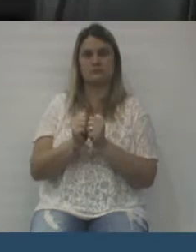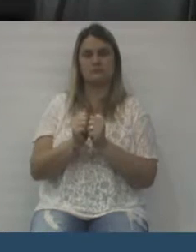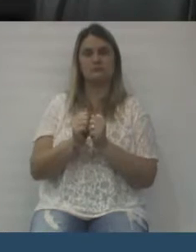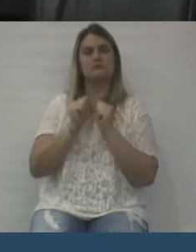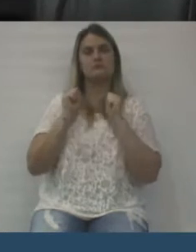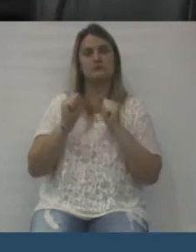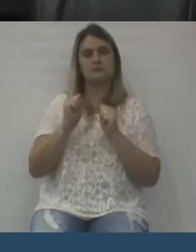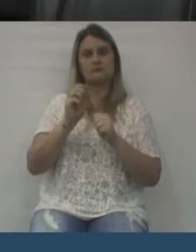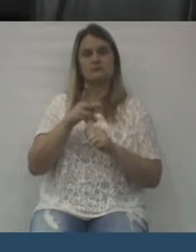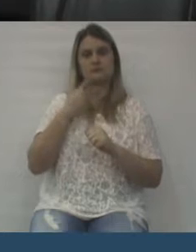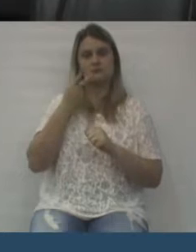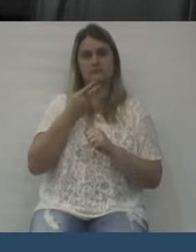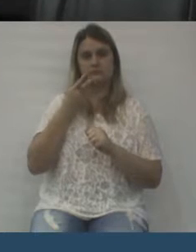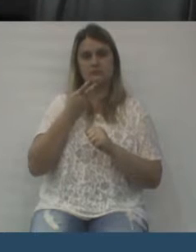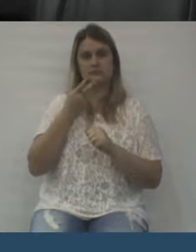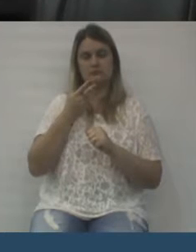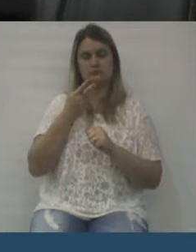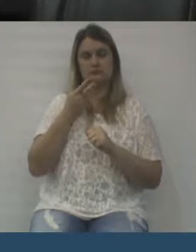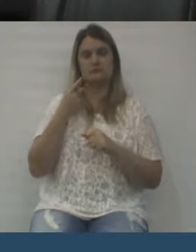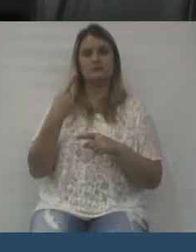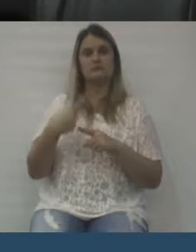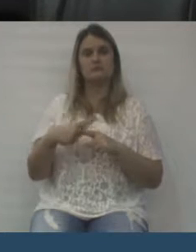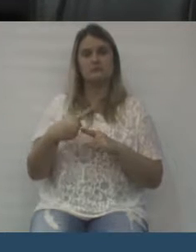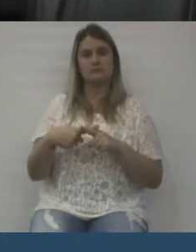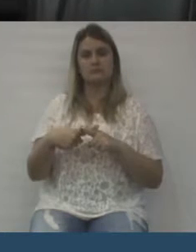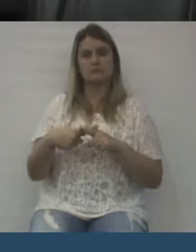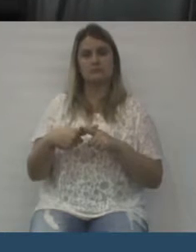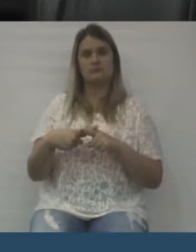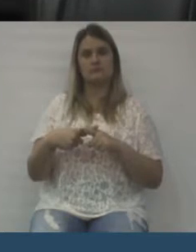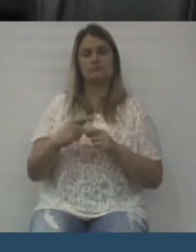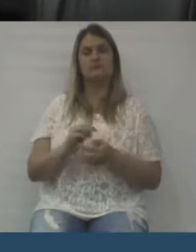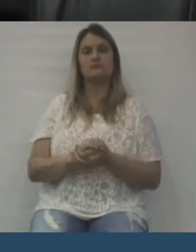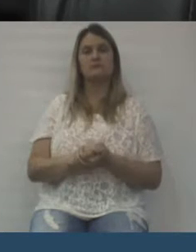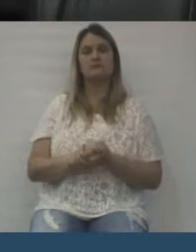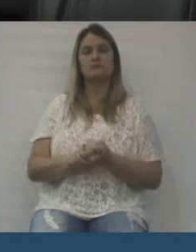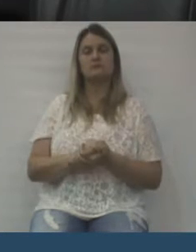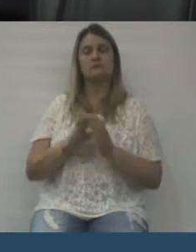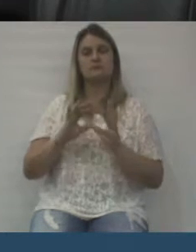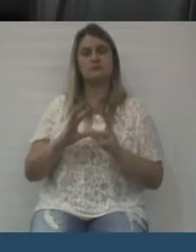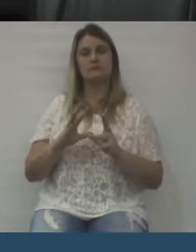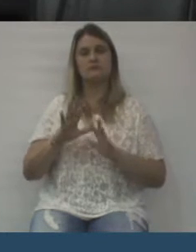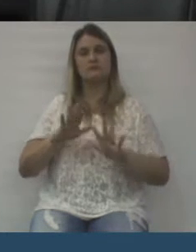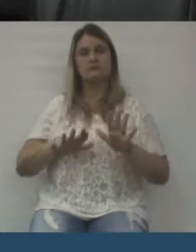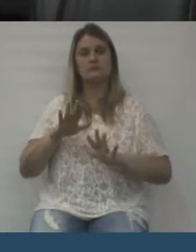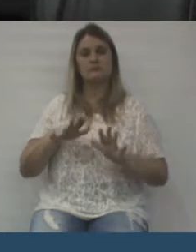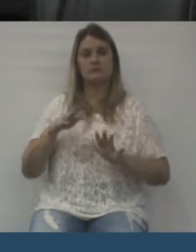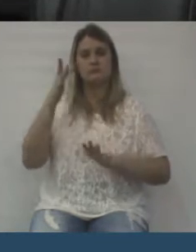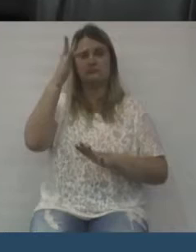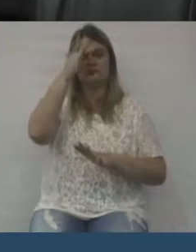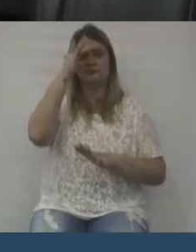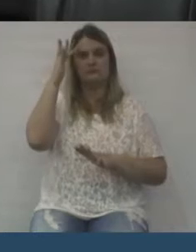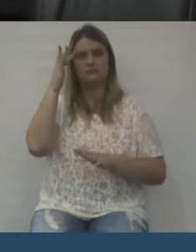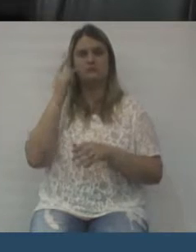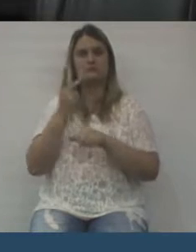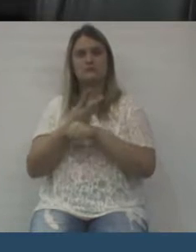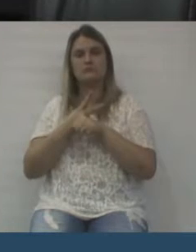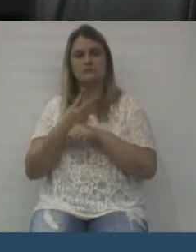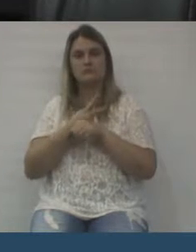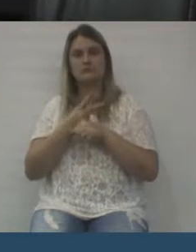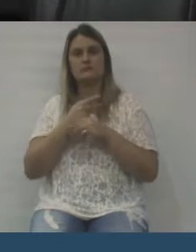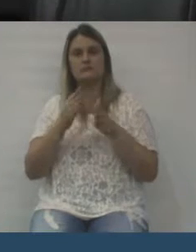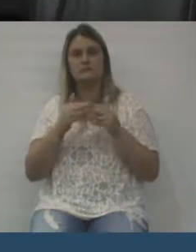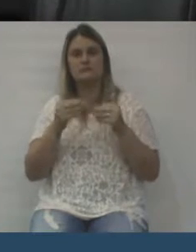perto pode dizer isso, porque todas as vezes que as pessoas te